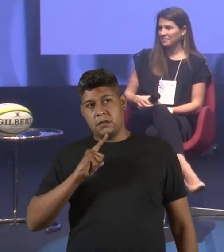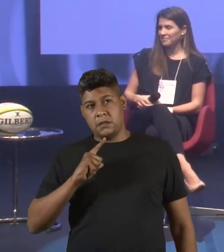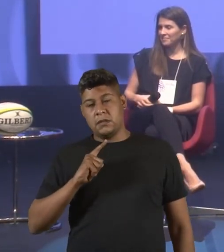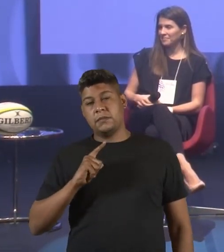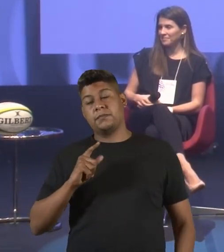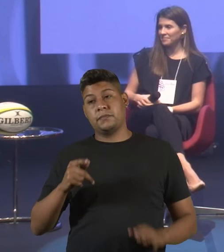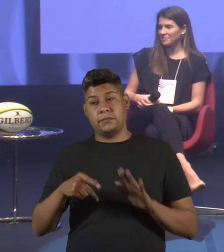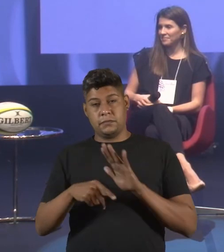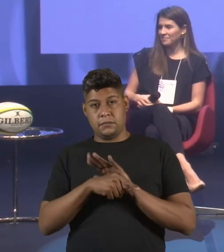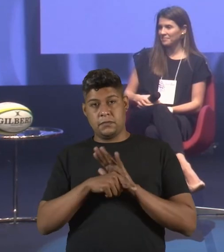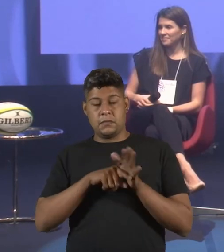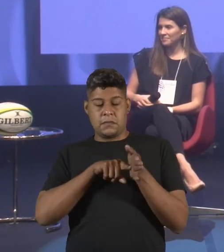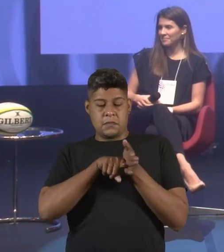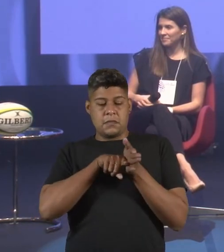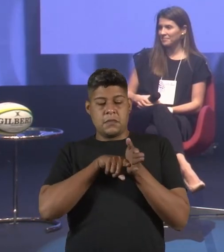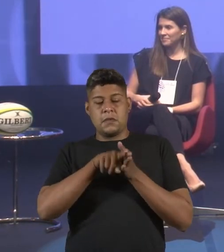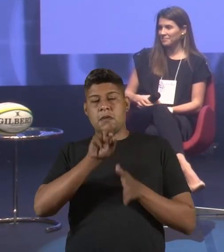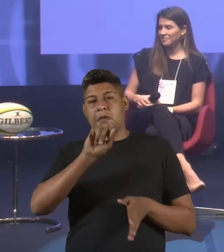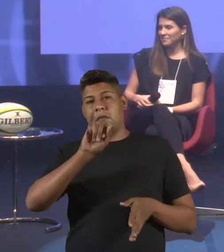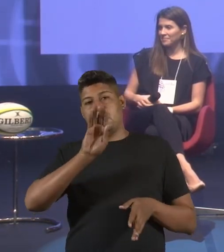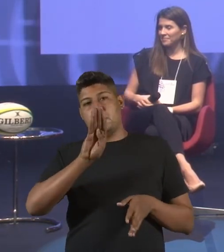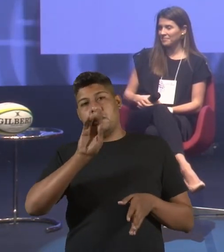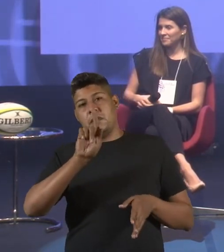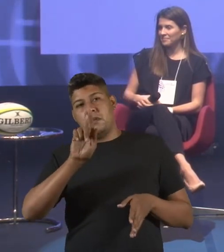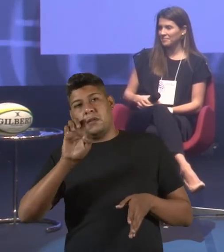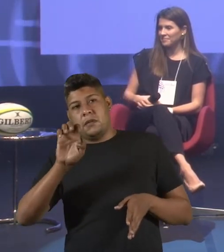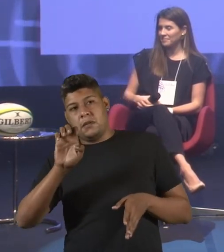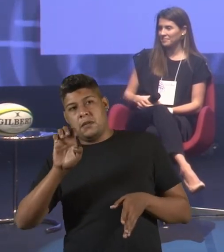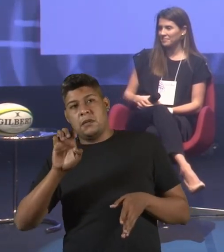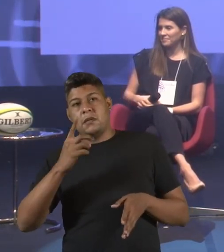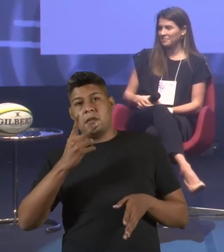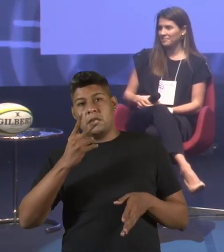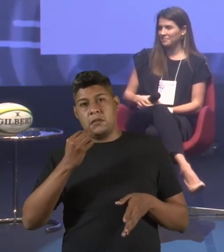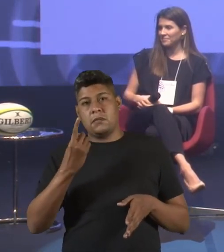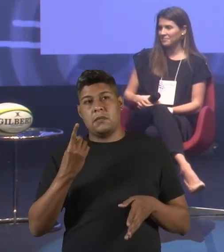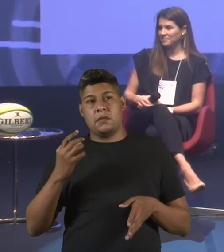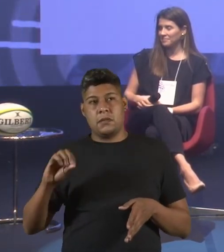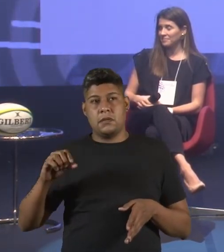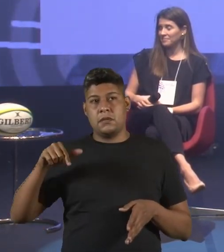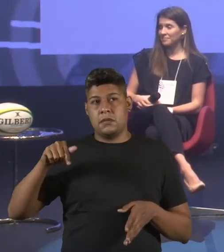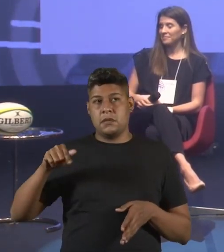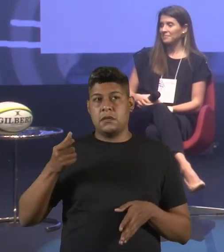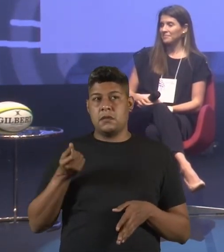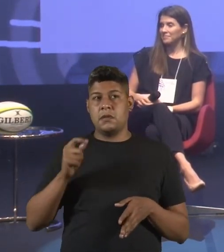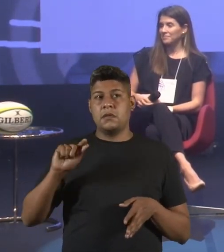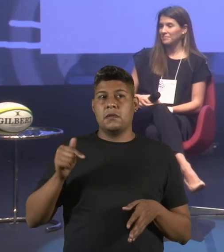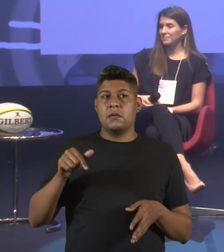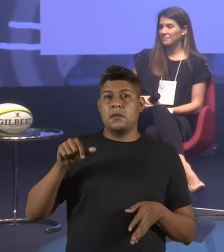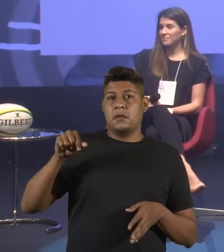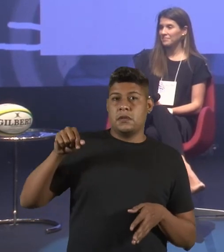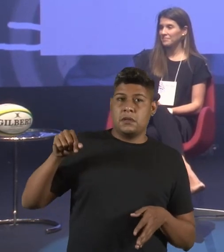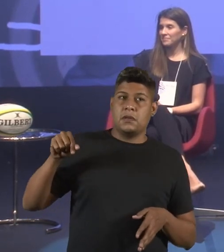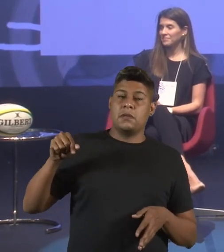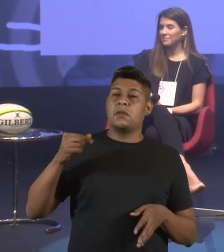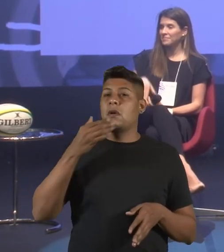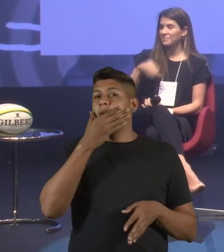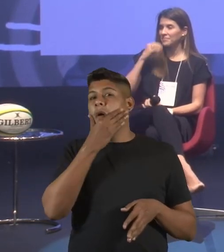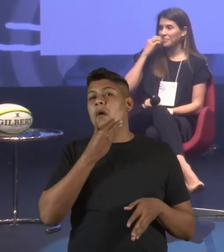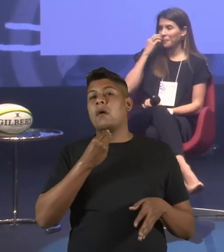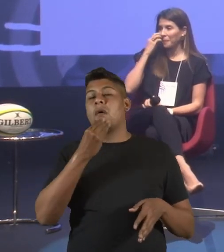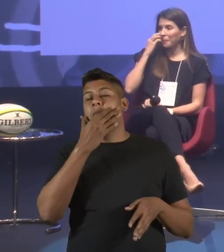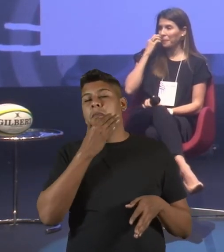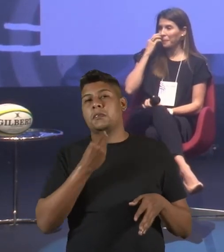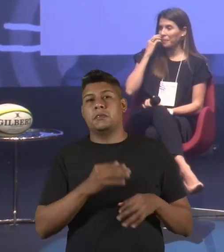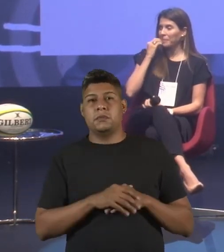segundo o IBGE da Último Censo de 2010, 76,7 homens.